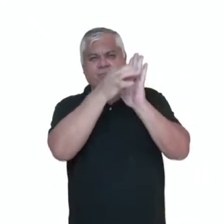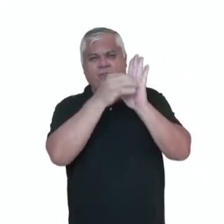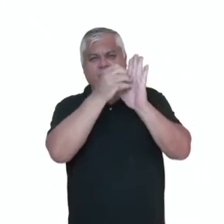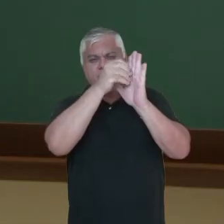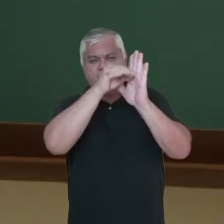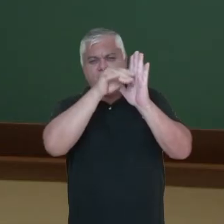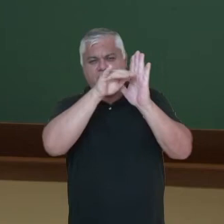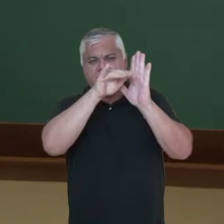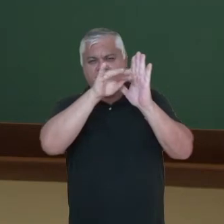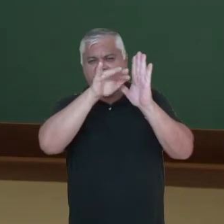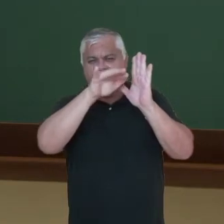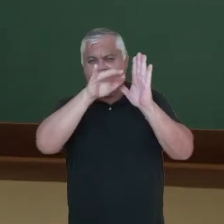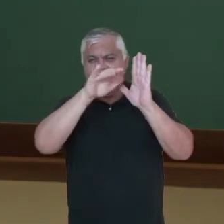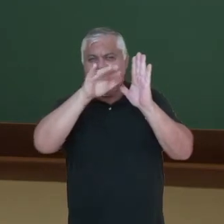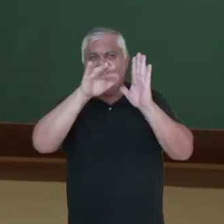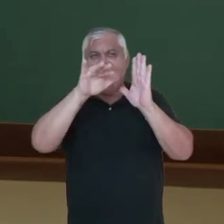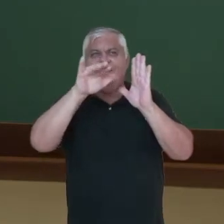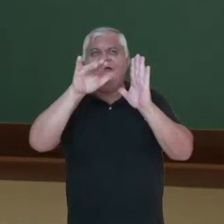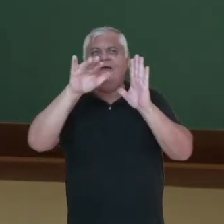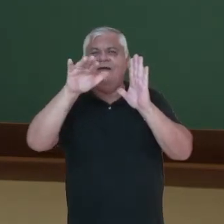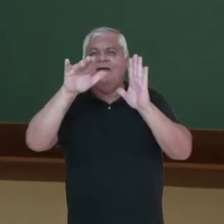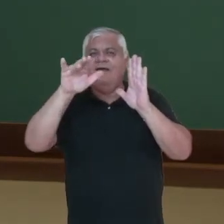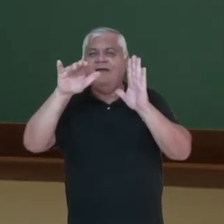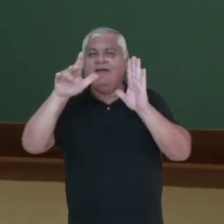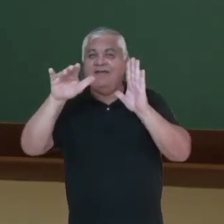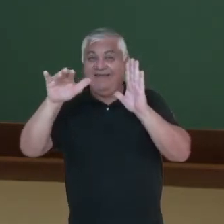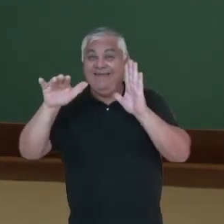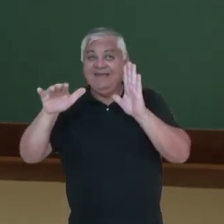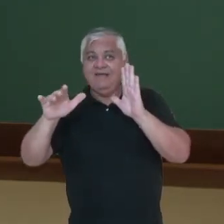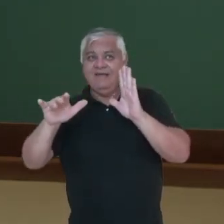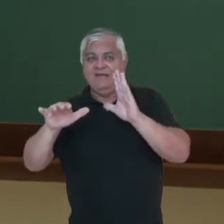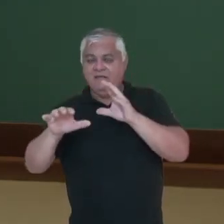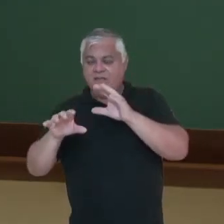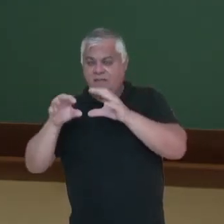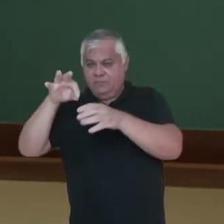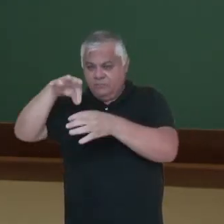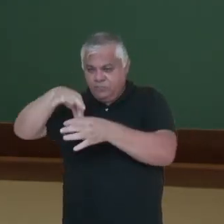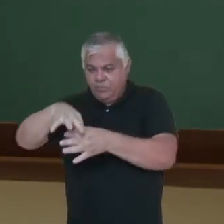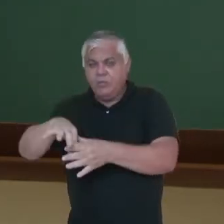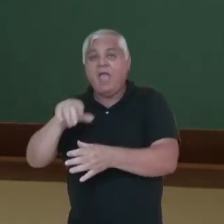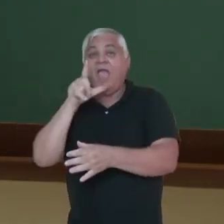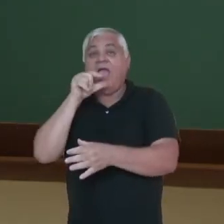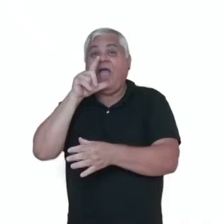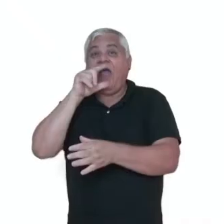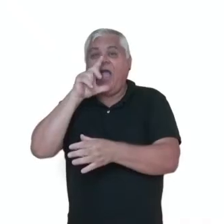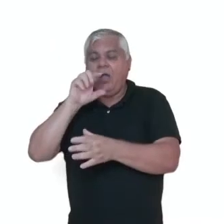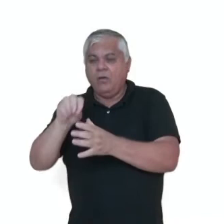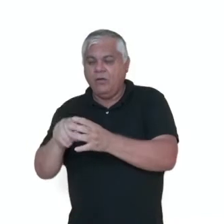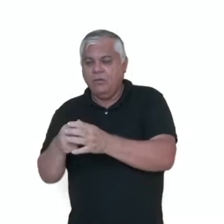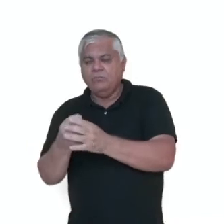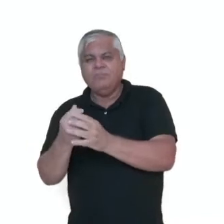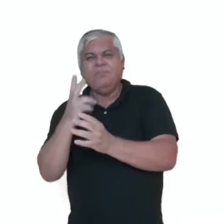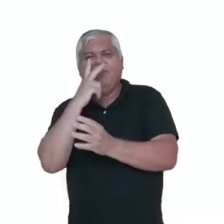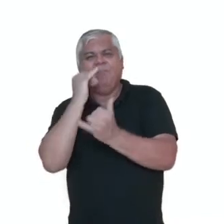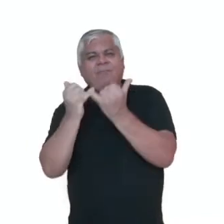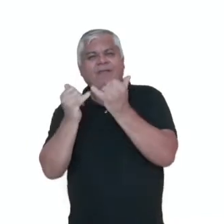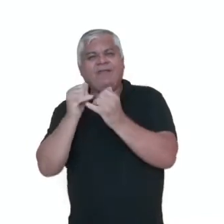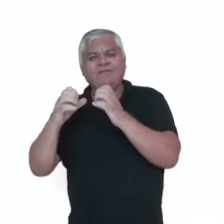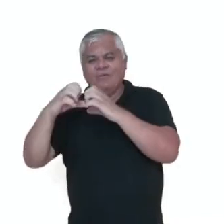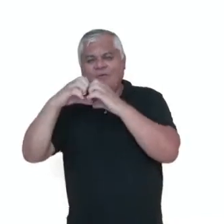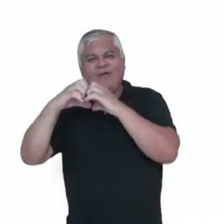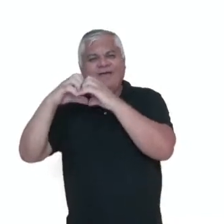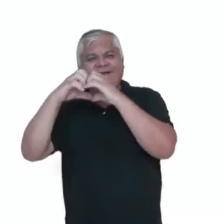no ar, na presença de calor, né? Vão formar ali na água essa estrutura que parece um coração, que é o protalo,